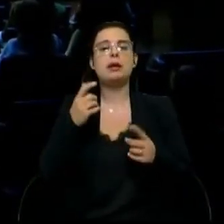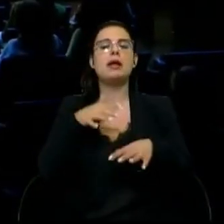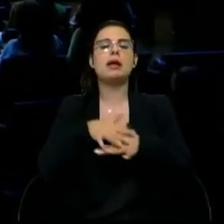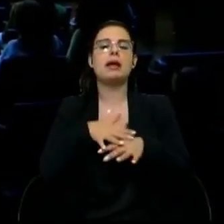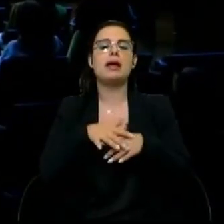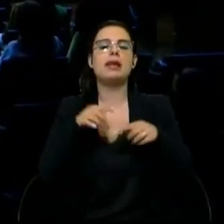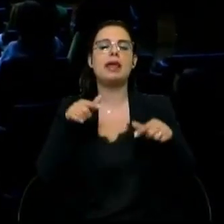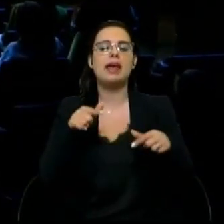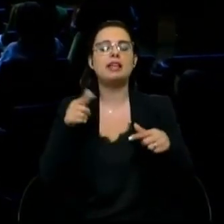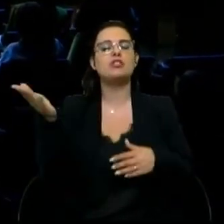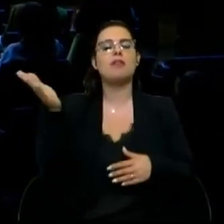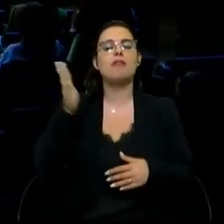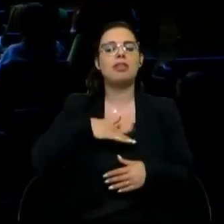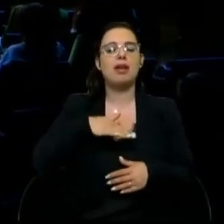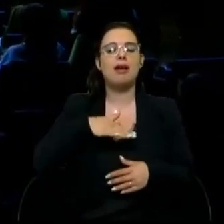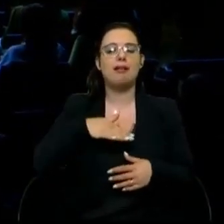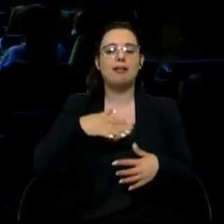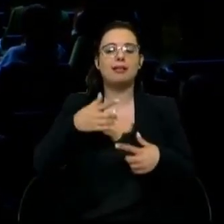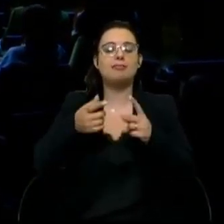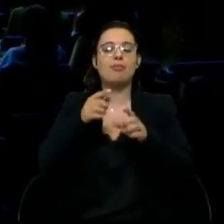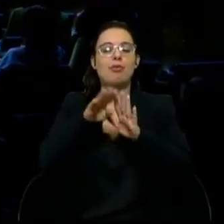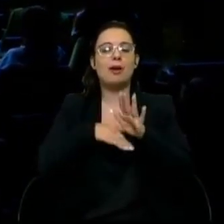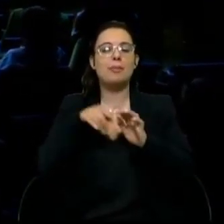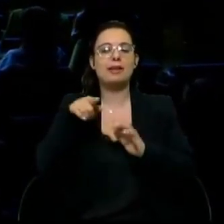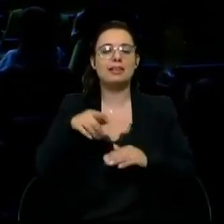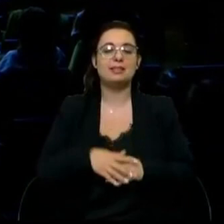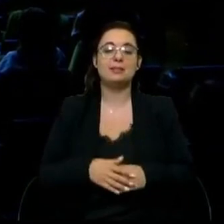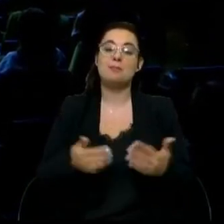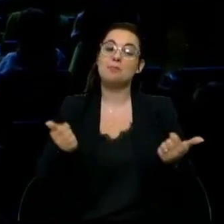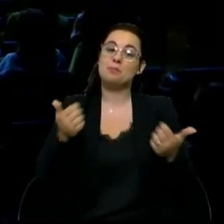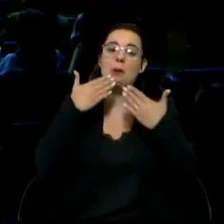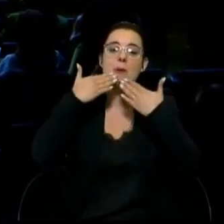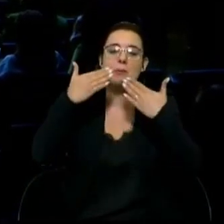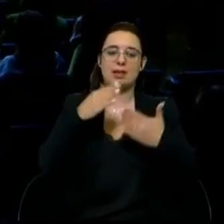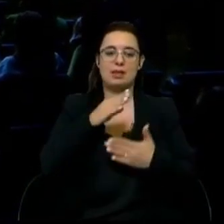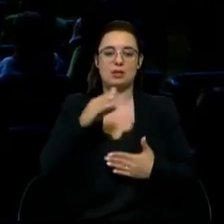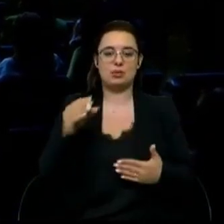rede Alumni vai trazer a este magnífico programa. Muito bem. Faça, por favor. Obrigado, João.